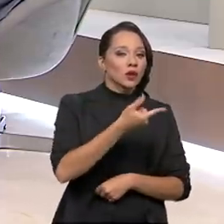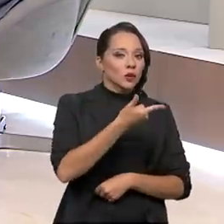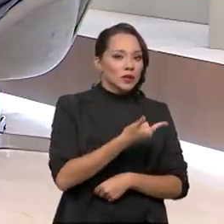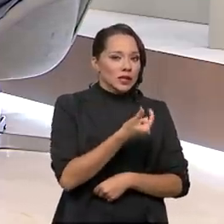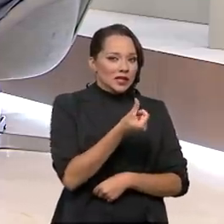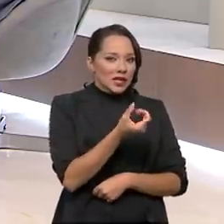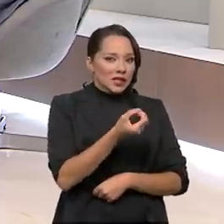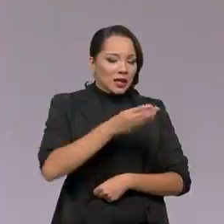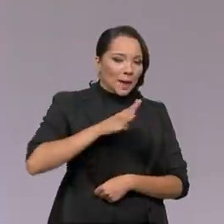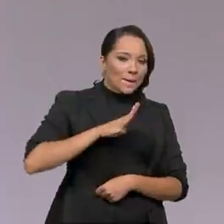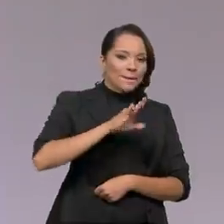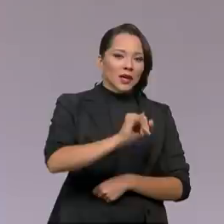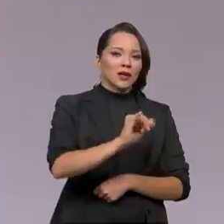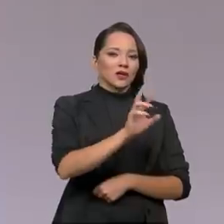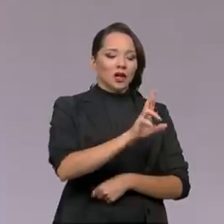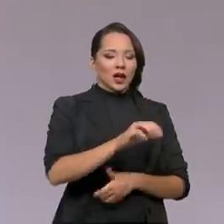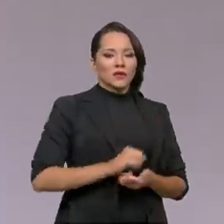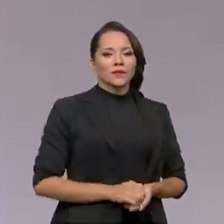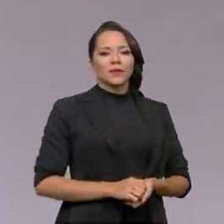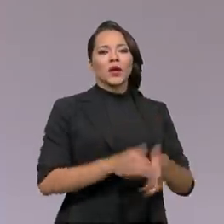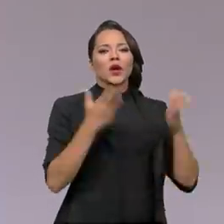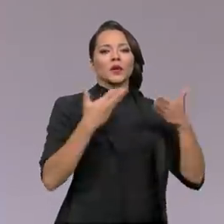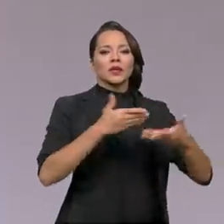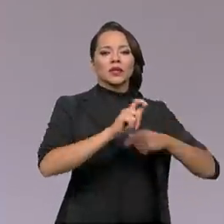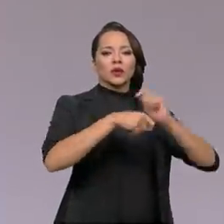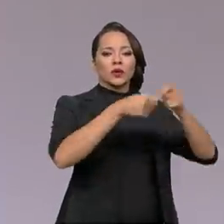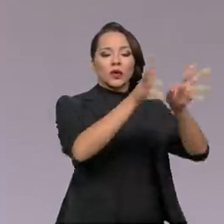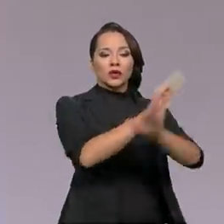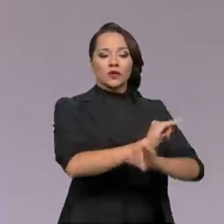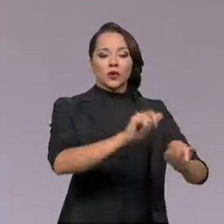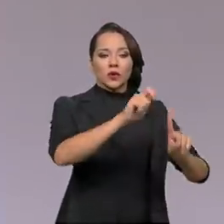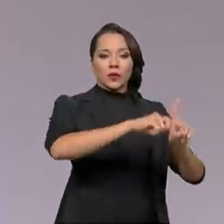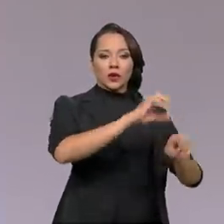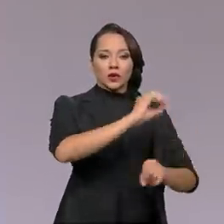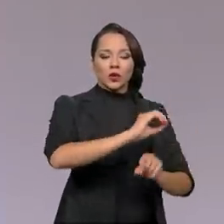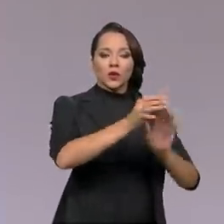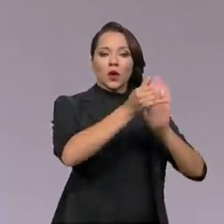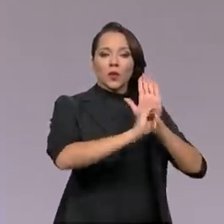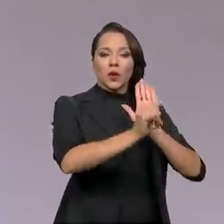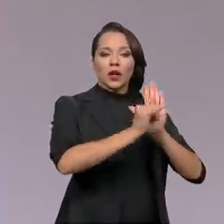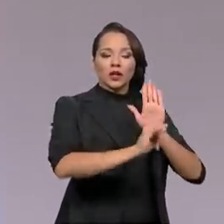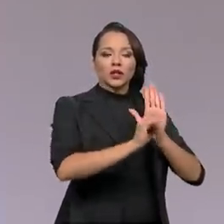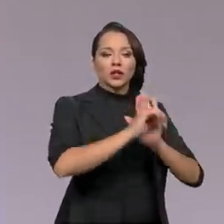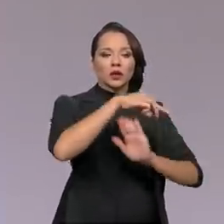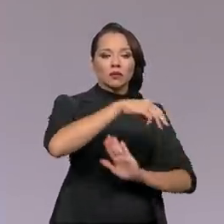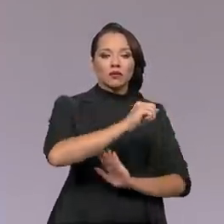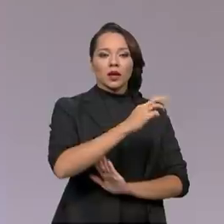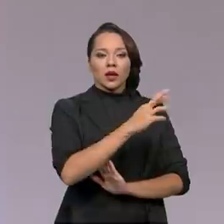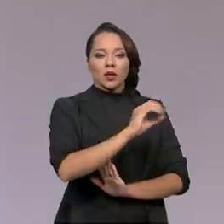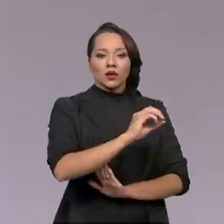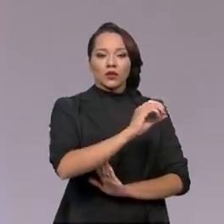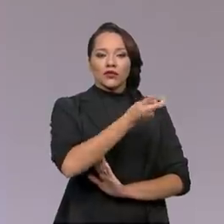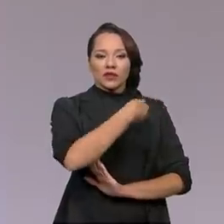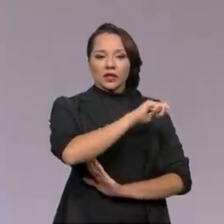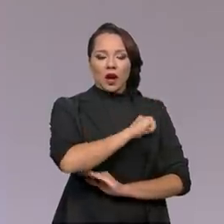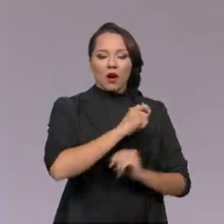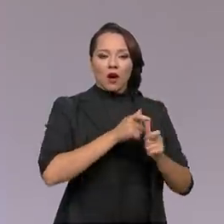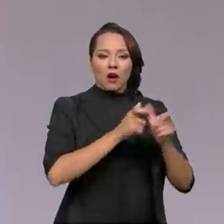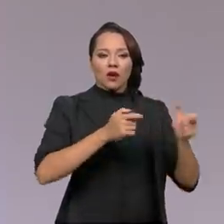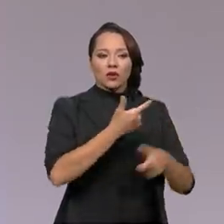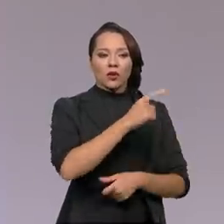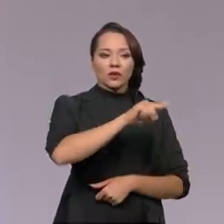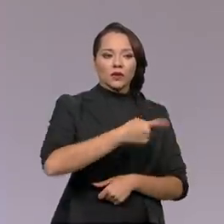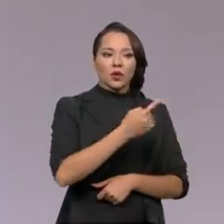bilhões de reais. O Ministério da Economia divulgou neste mês de outubro o Boletim Macrofiscal. Ele prevê um crescimento de 2